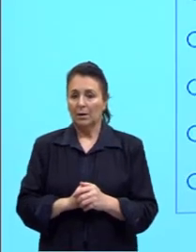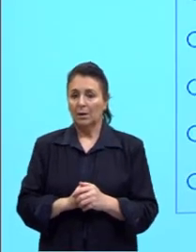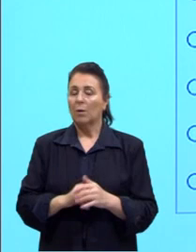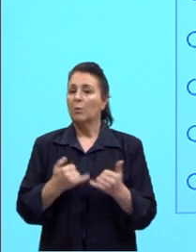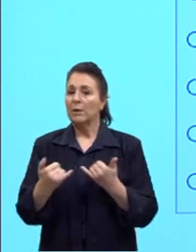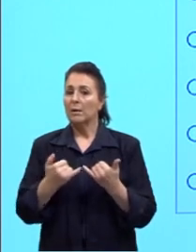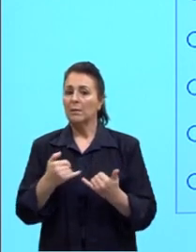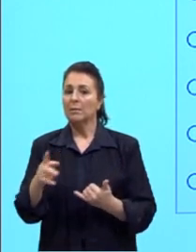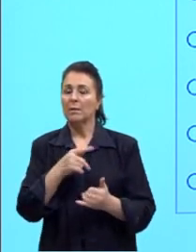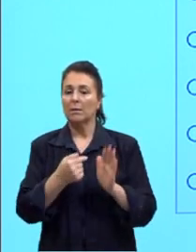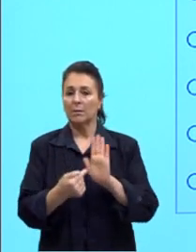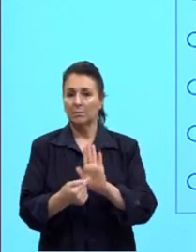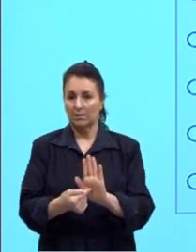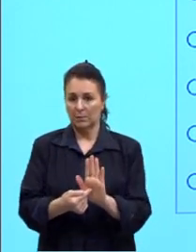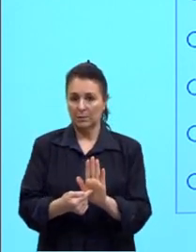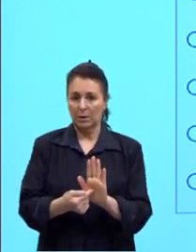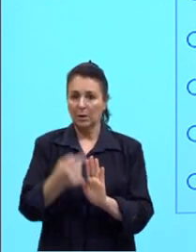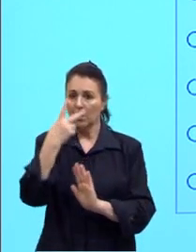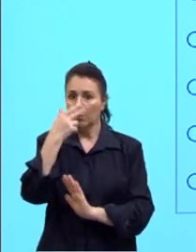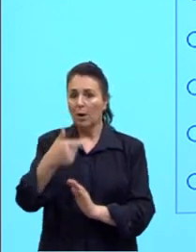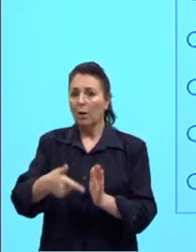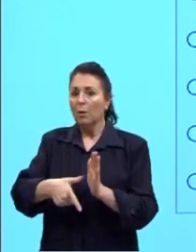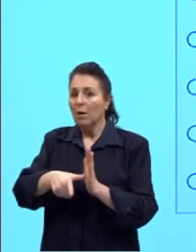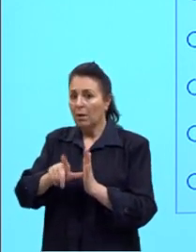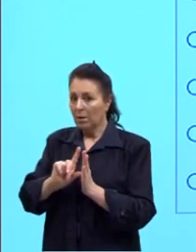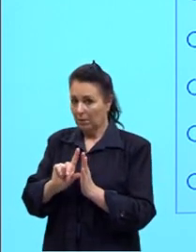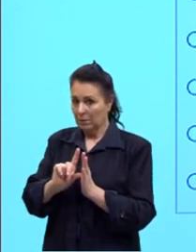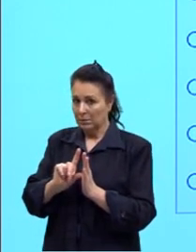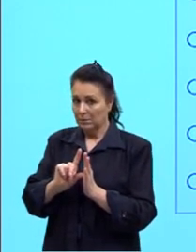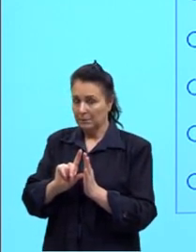um exemplo. Assim como aquela outra que a gente tinha visto antes.